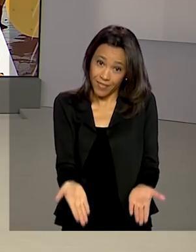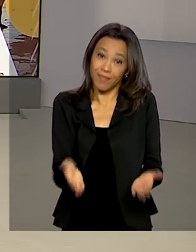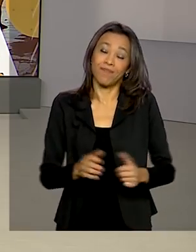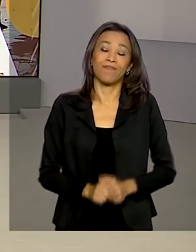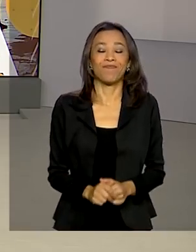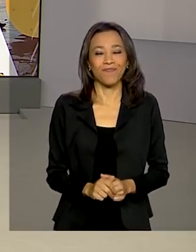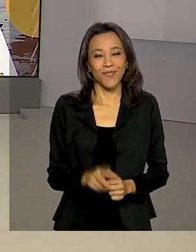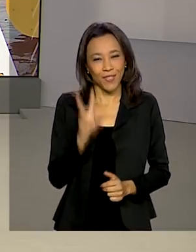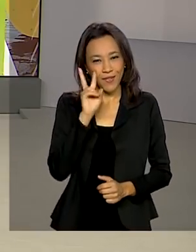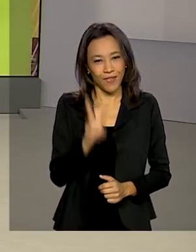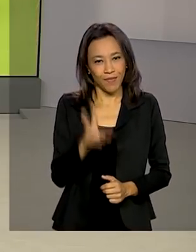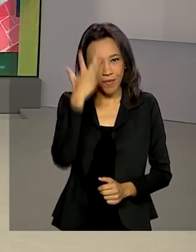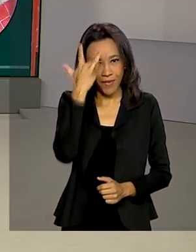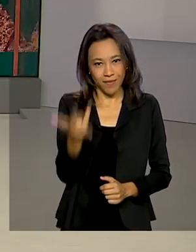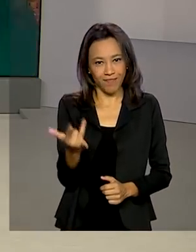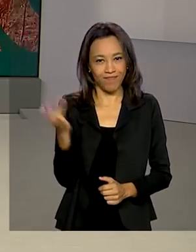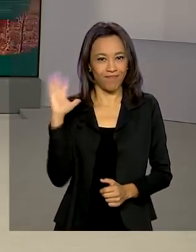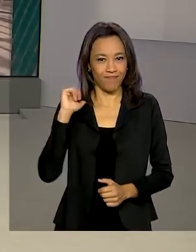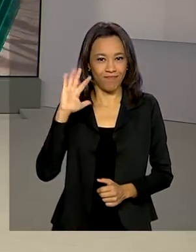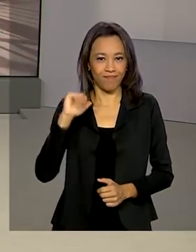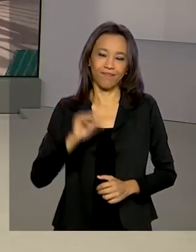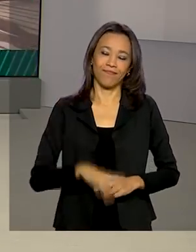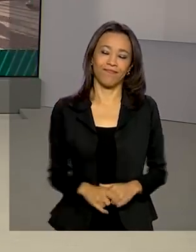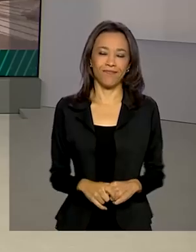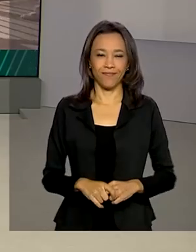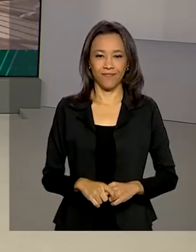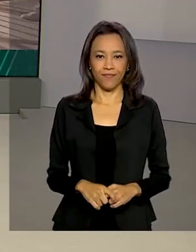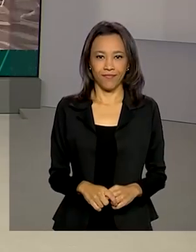Brasil. Nos vemos amanhã. Até lá. Tchau, tchau.